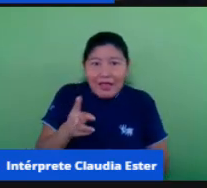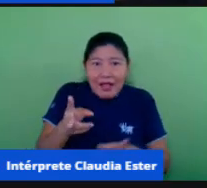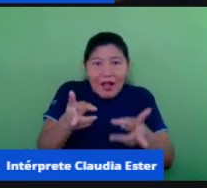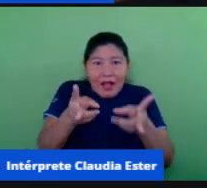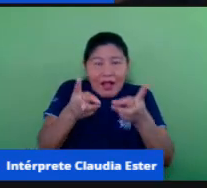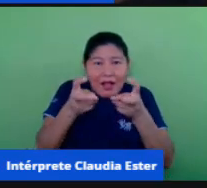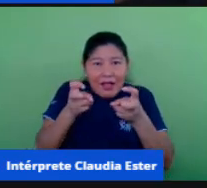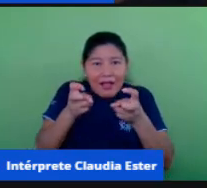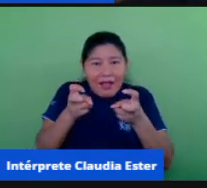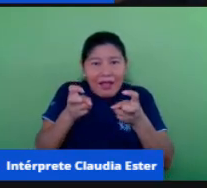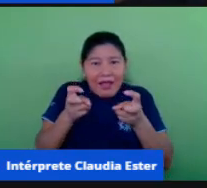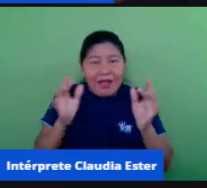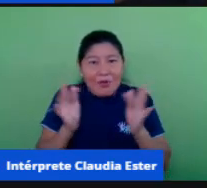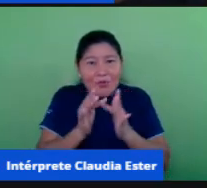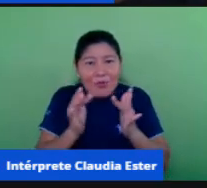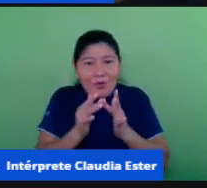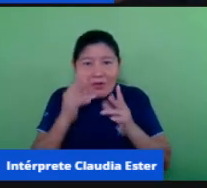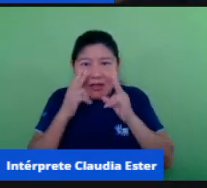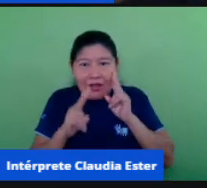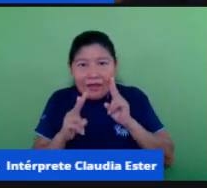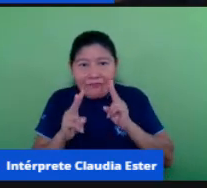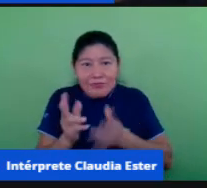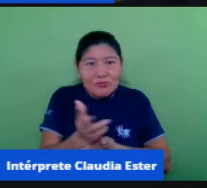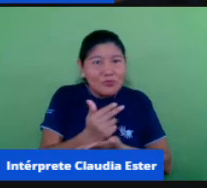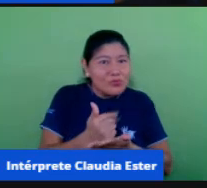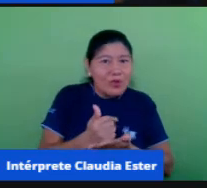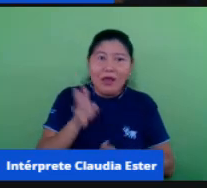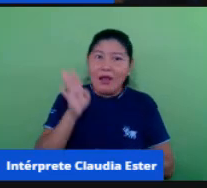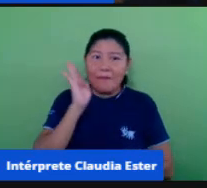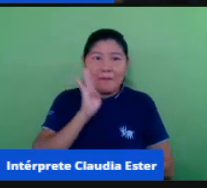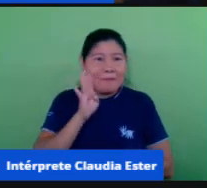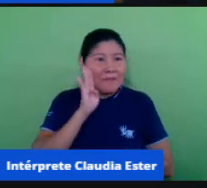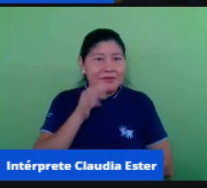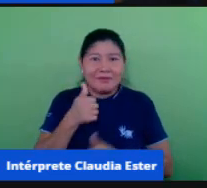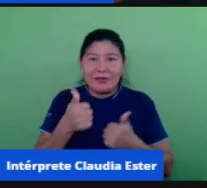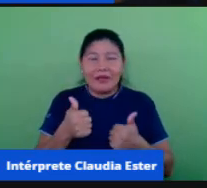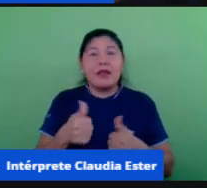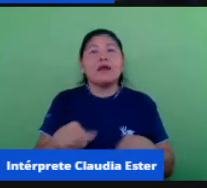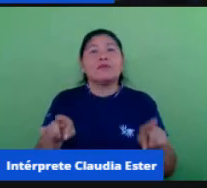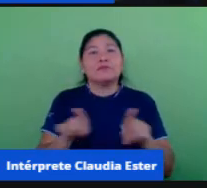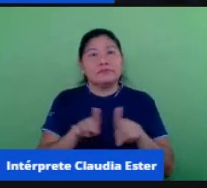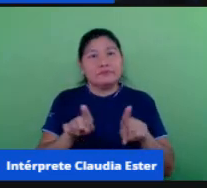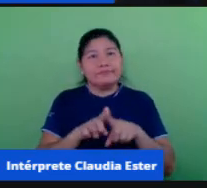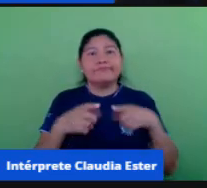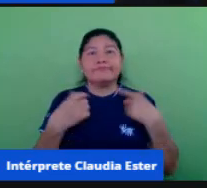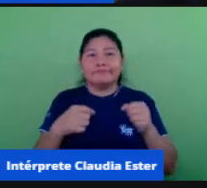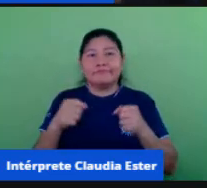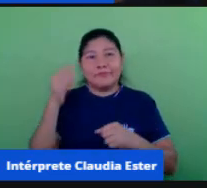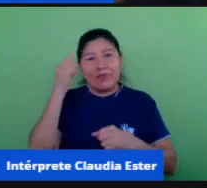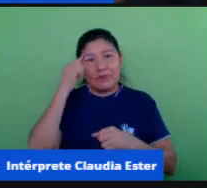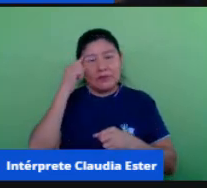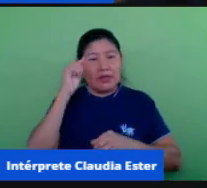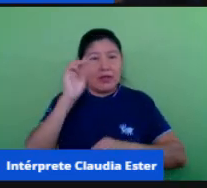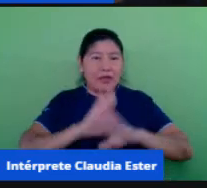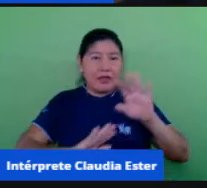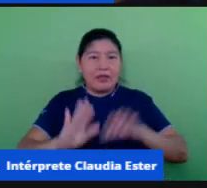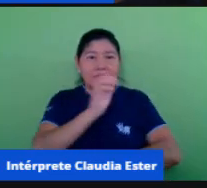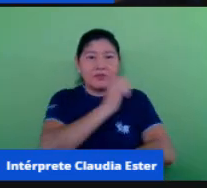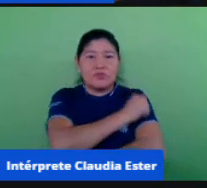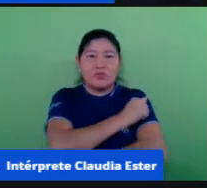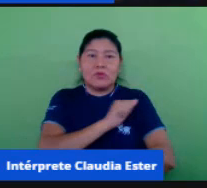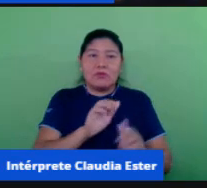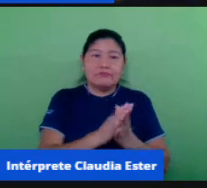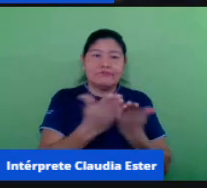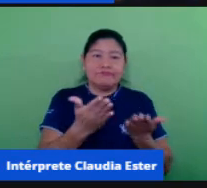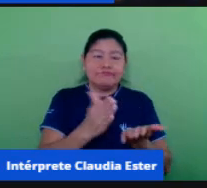ela vai adorar ver a imagem né mas também você tem que pensar naquele que só tem o caderninho então você também